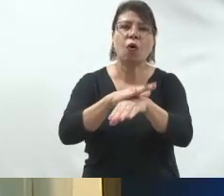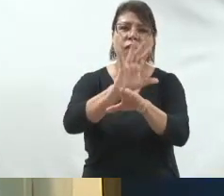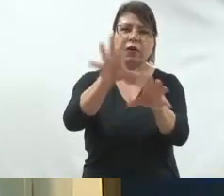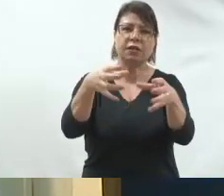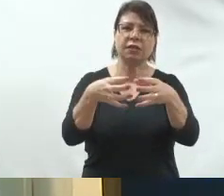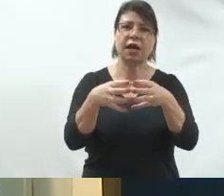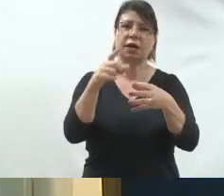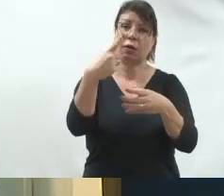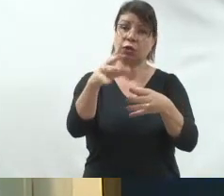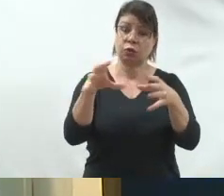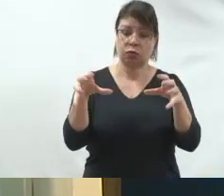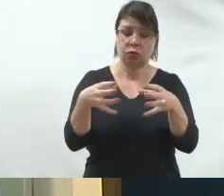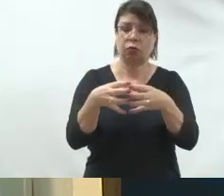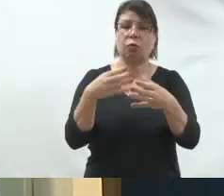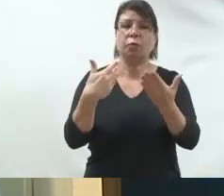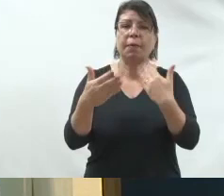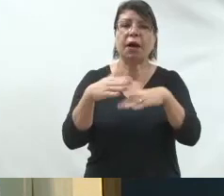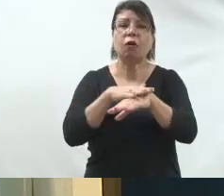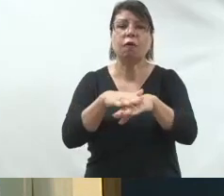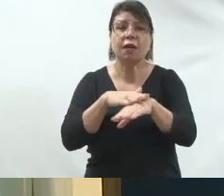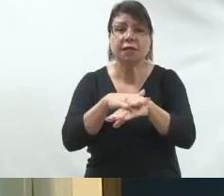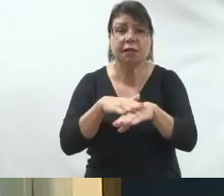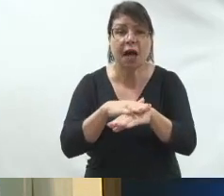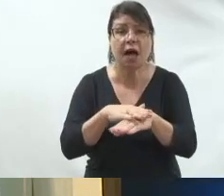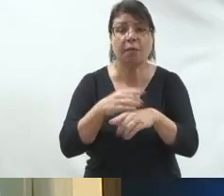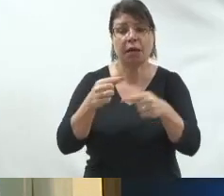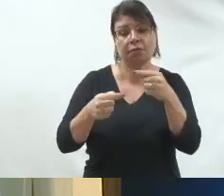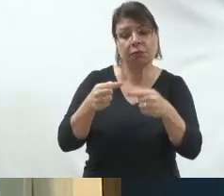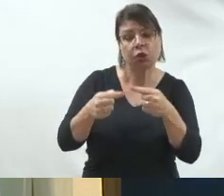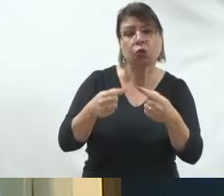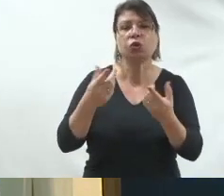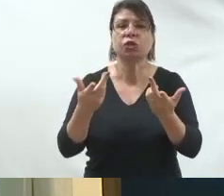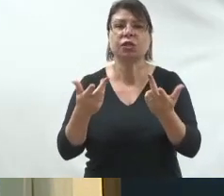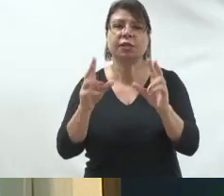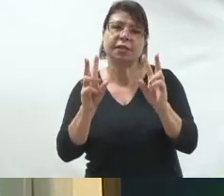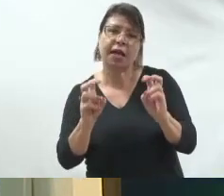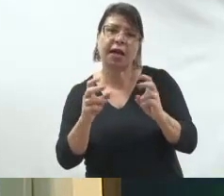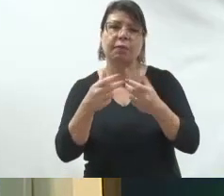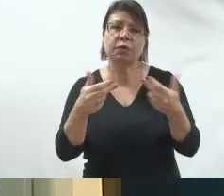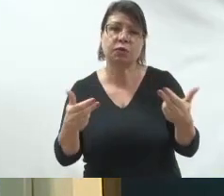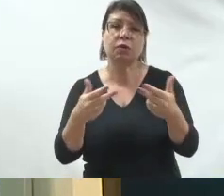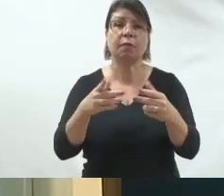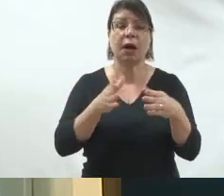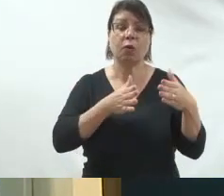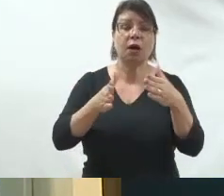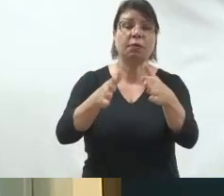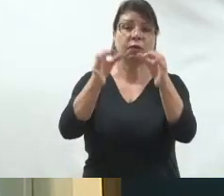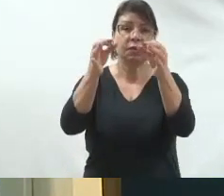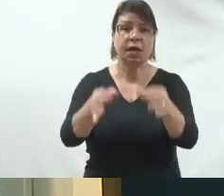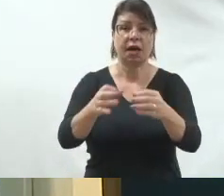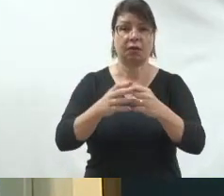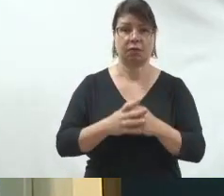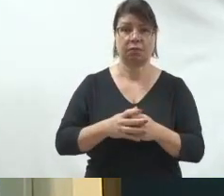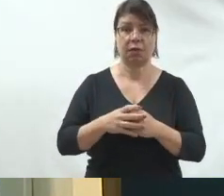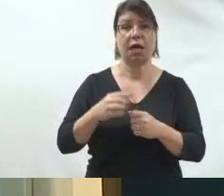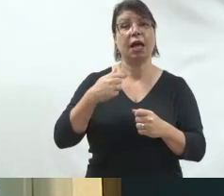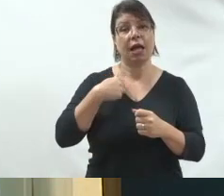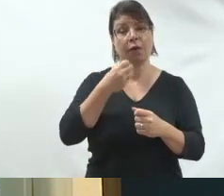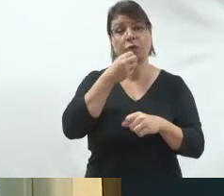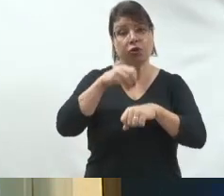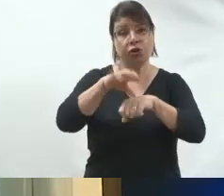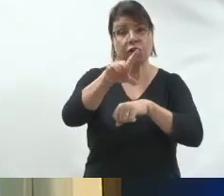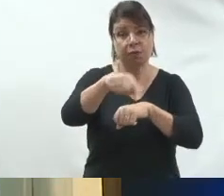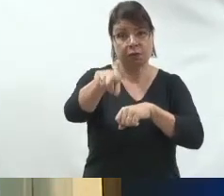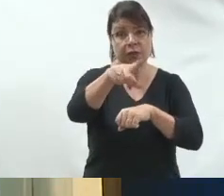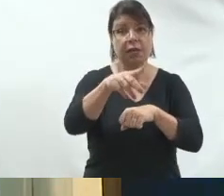corrida eleitoral. Você precisa entender bem a sua corrida para você correr a corrida certa. Então, essa é a primeira perspectiva que eu tenho para vocês, enquanto regra do que eu